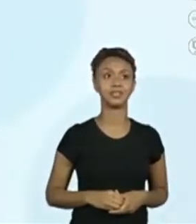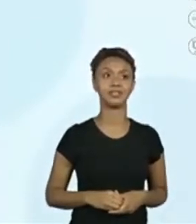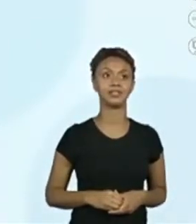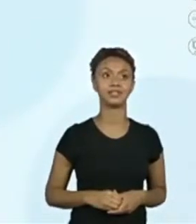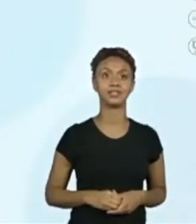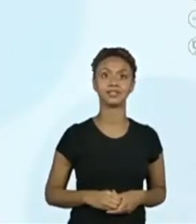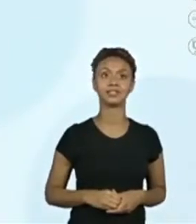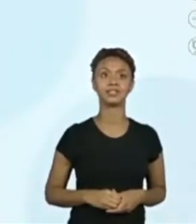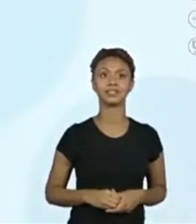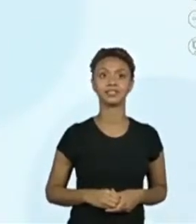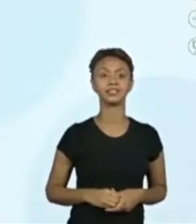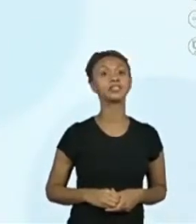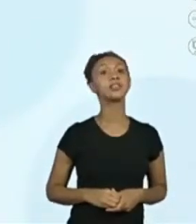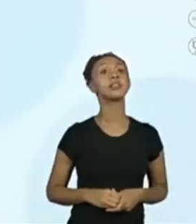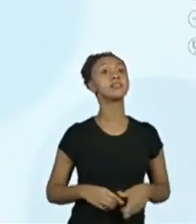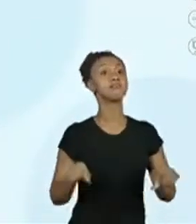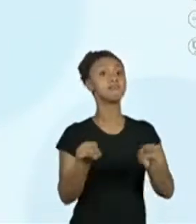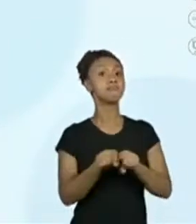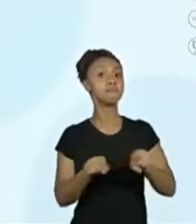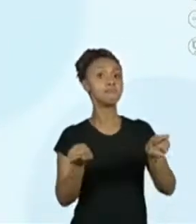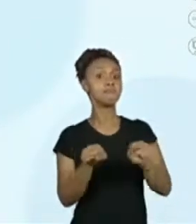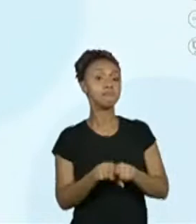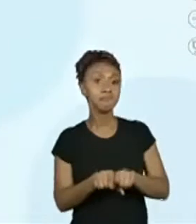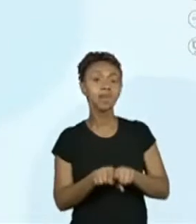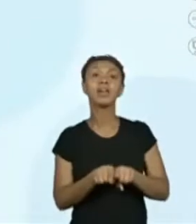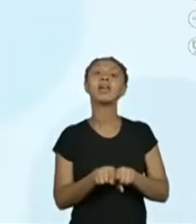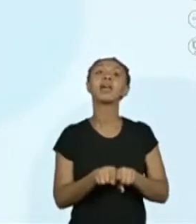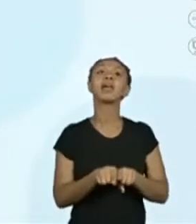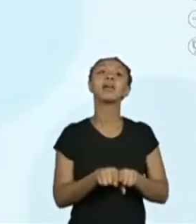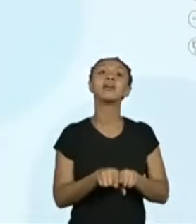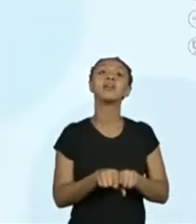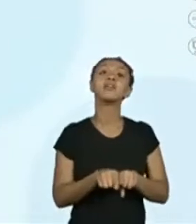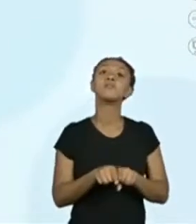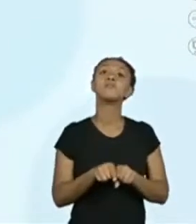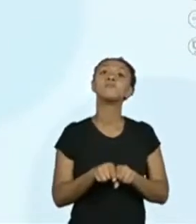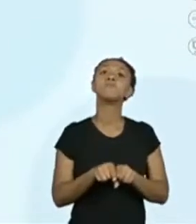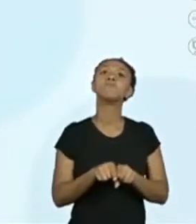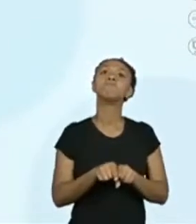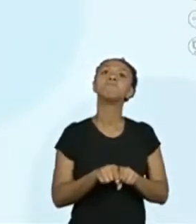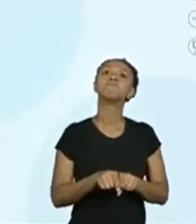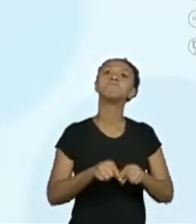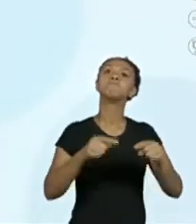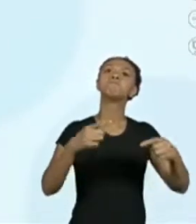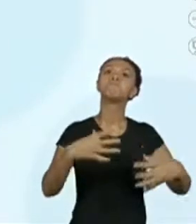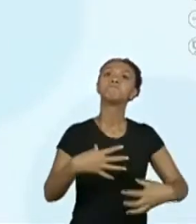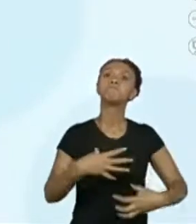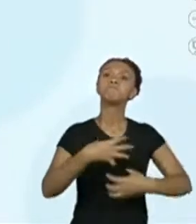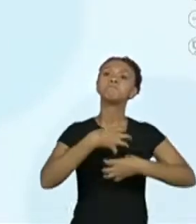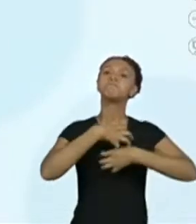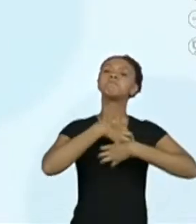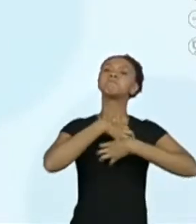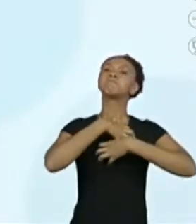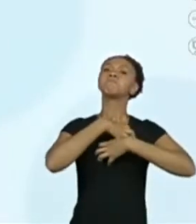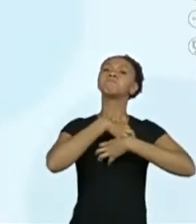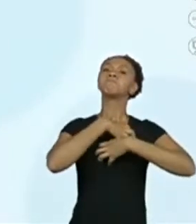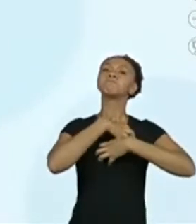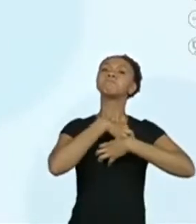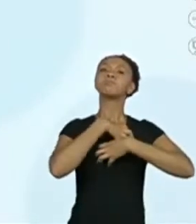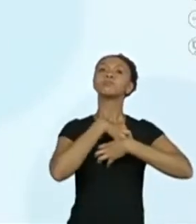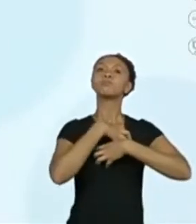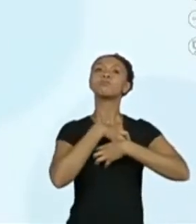passam outras